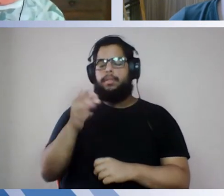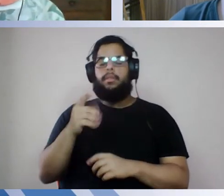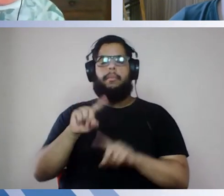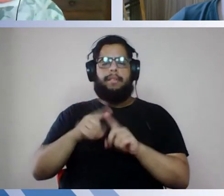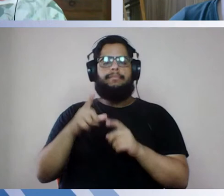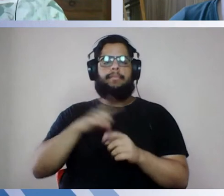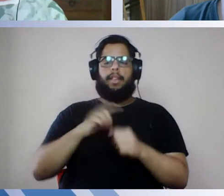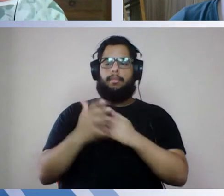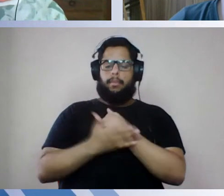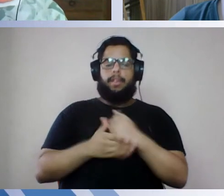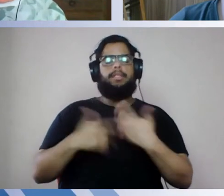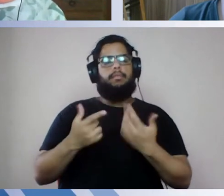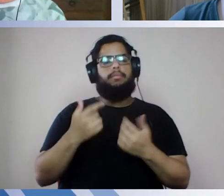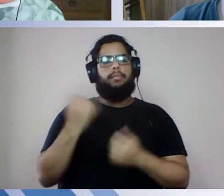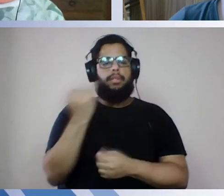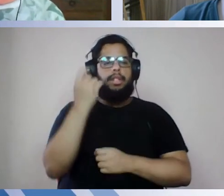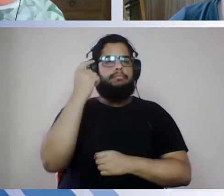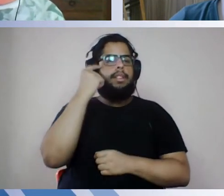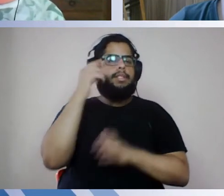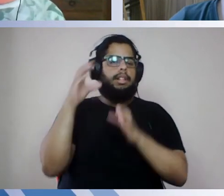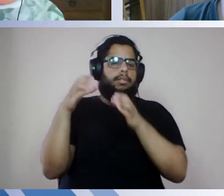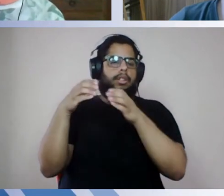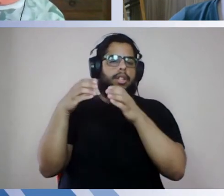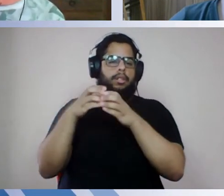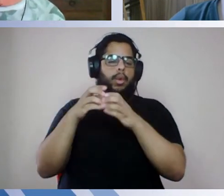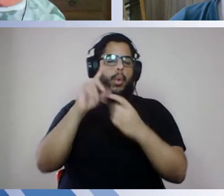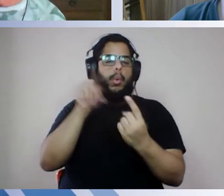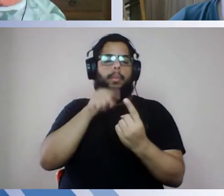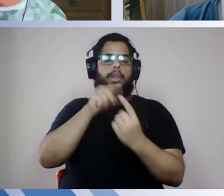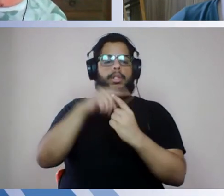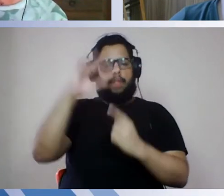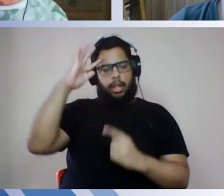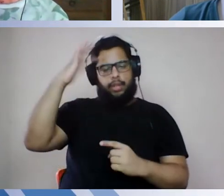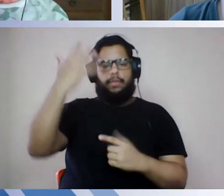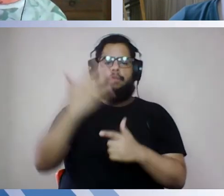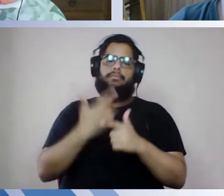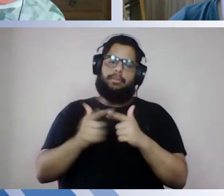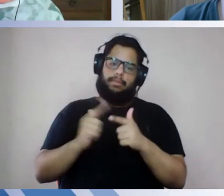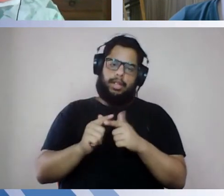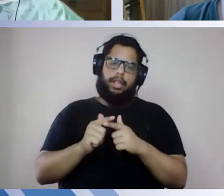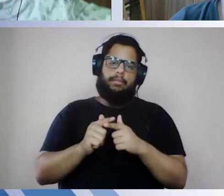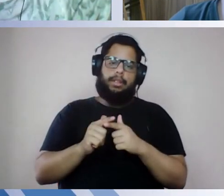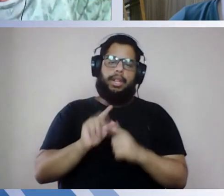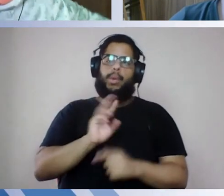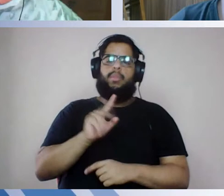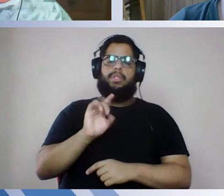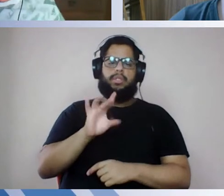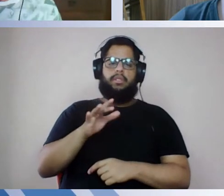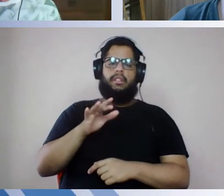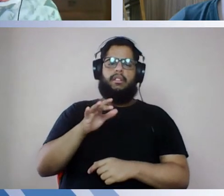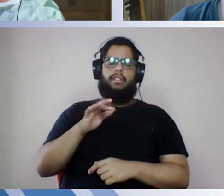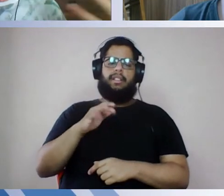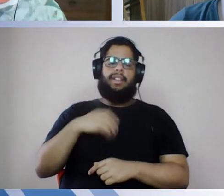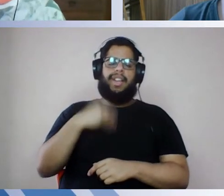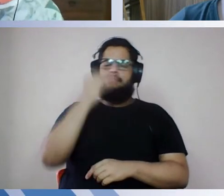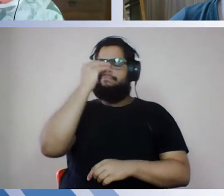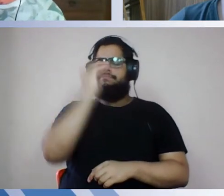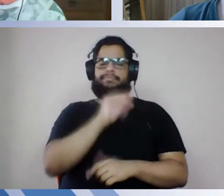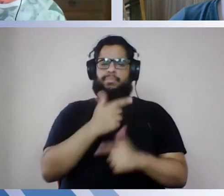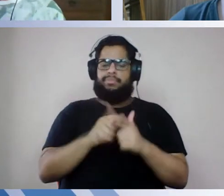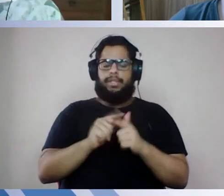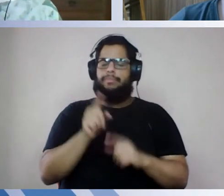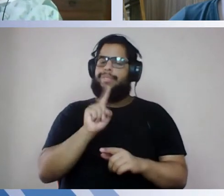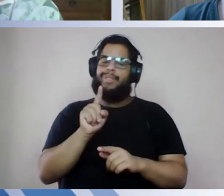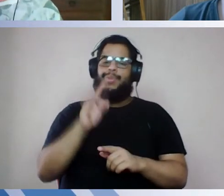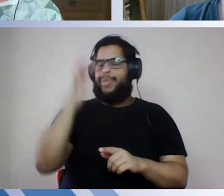coletivamente, se a gente pensar com a intenção de resolver a causa do problema e não passar por cima dele, porque passar por cima dele